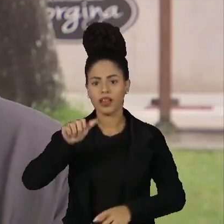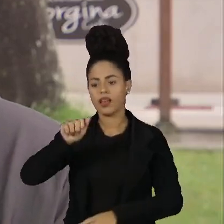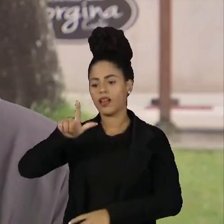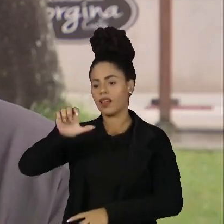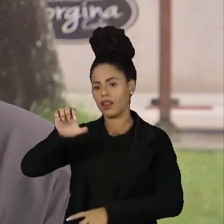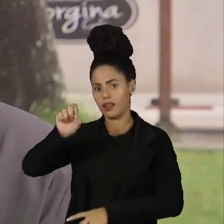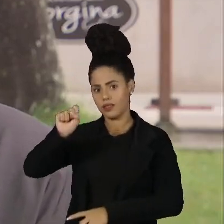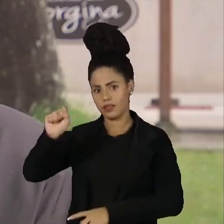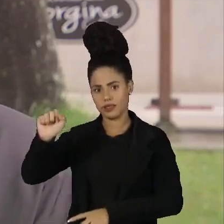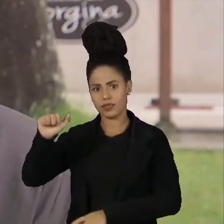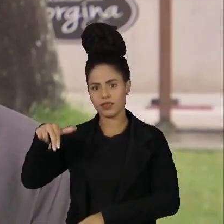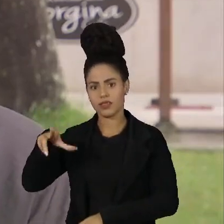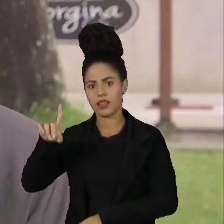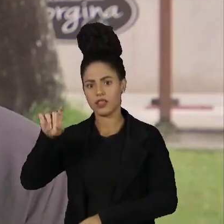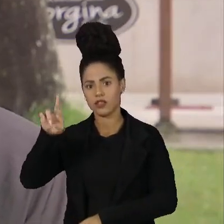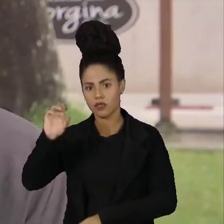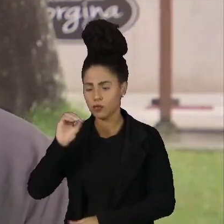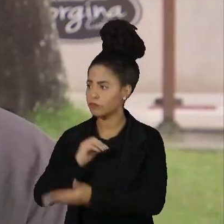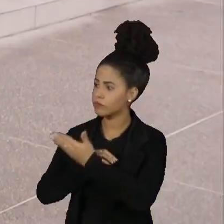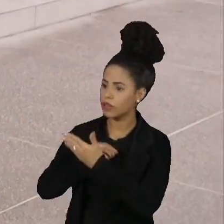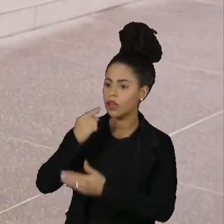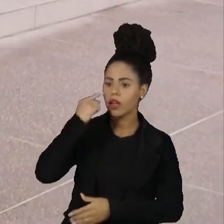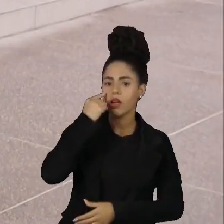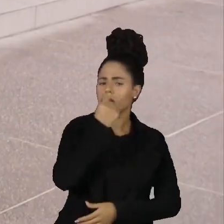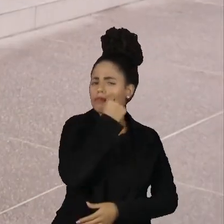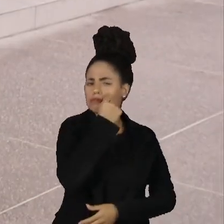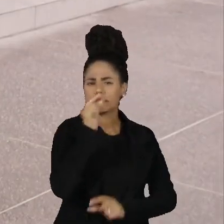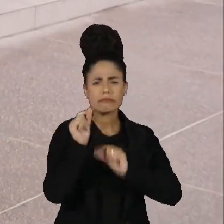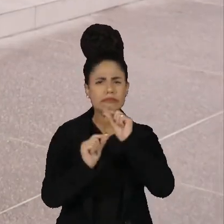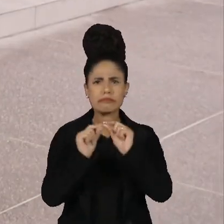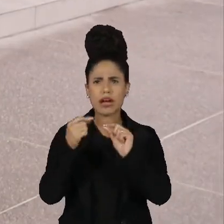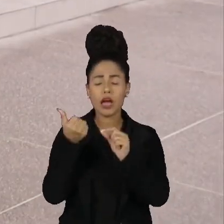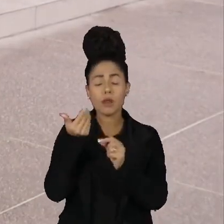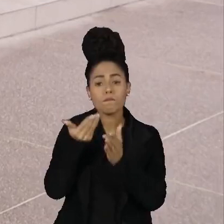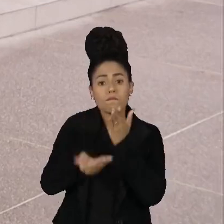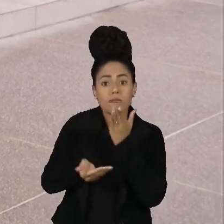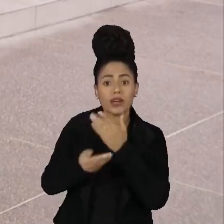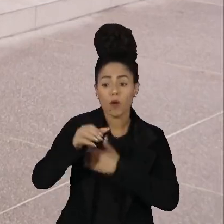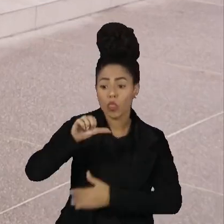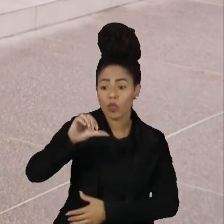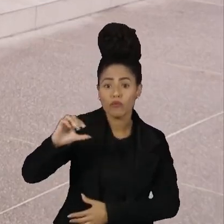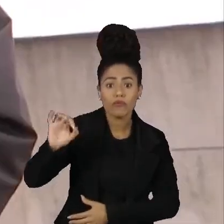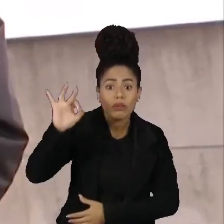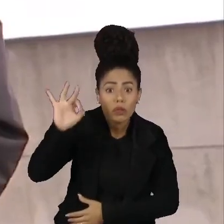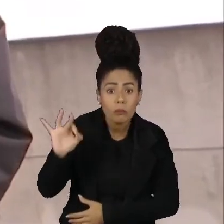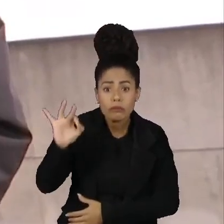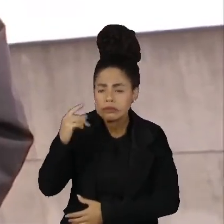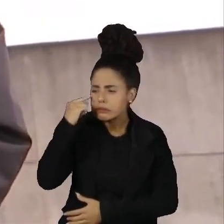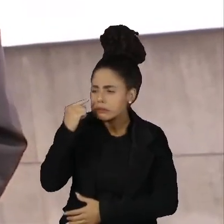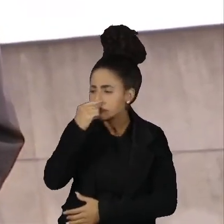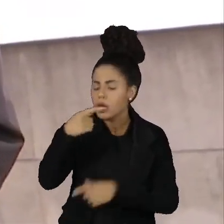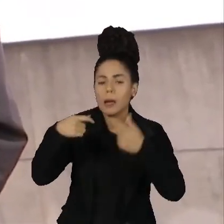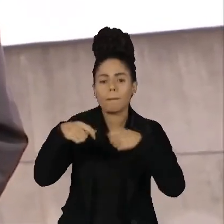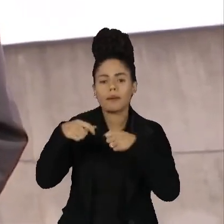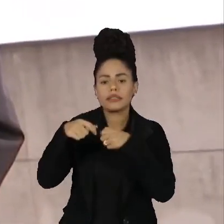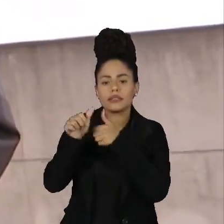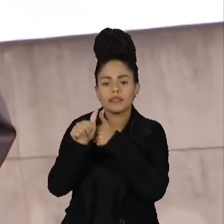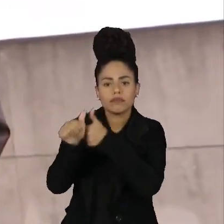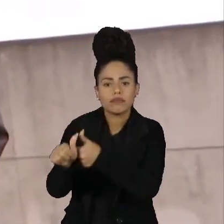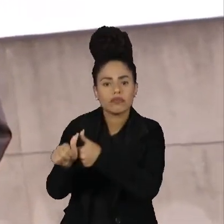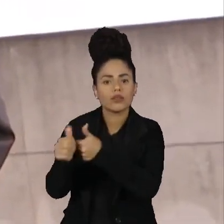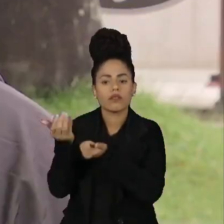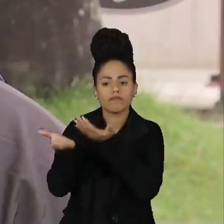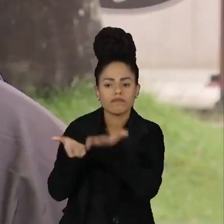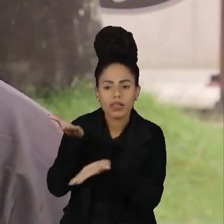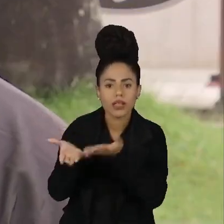nasceu com uma condição que danifica a retina. Por isso, perdeu 90% da visão e precisa de acompanhamento médico